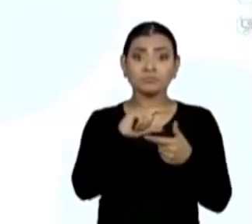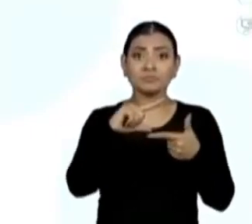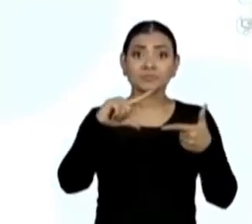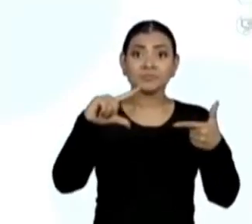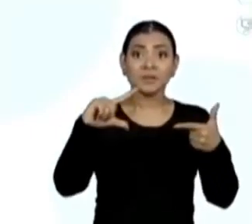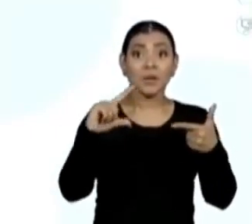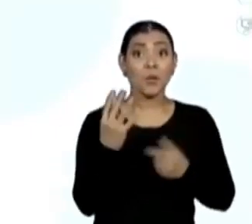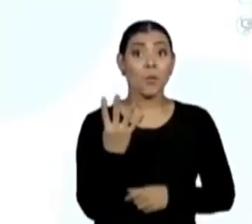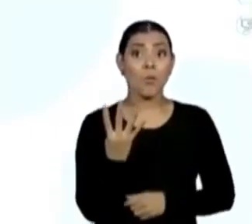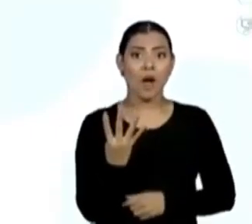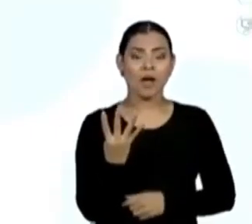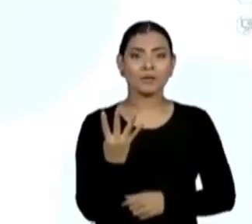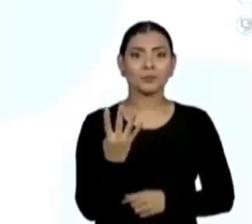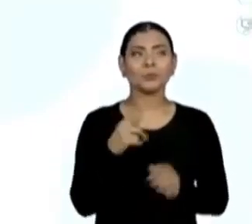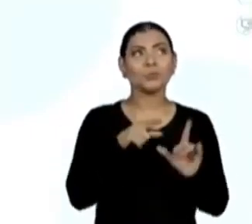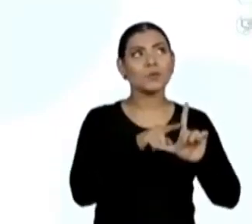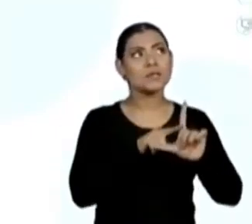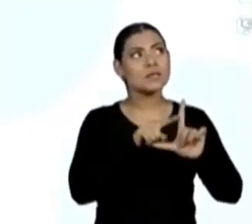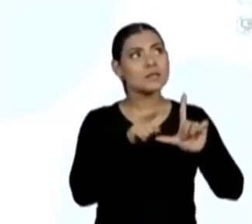quatro ângulos,